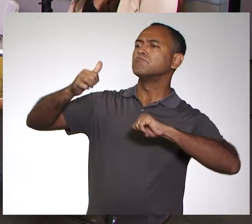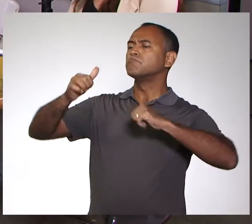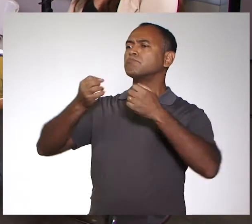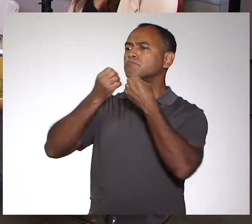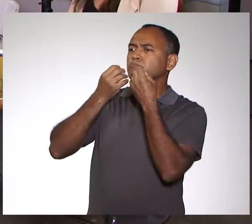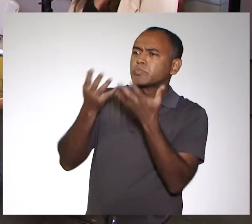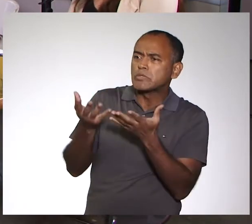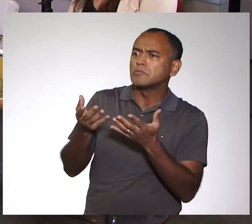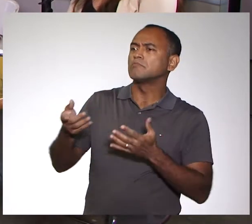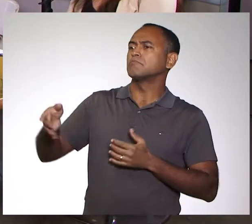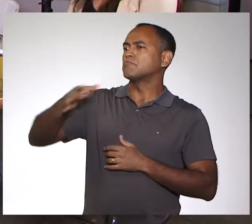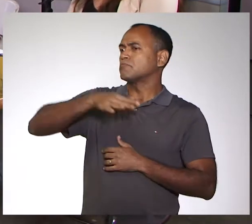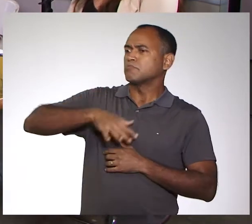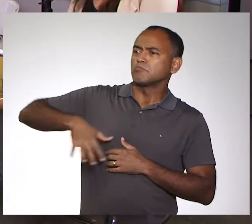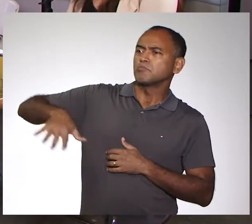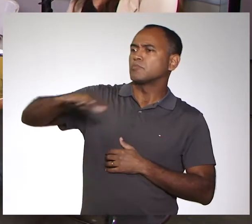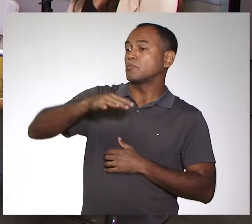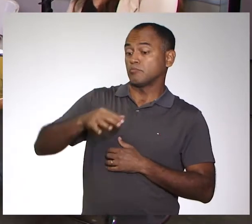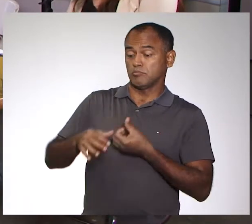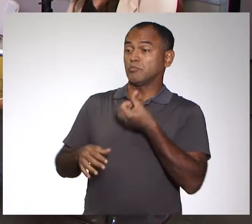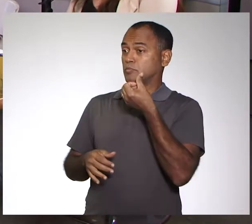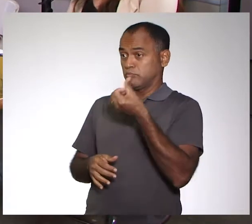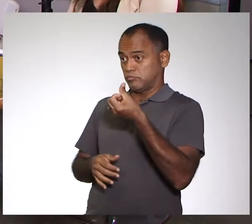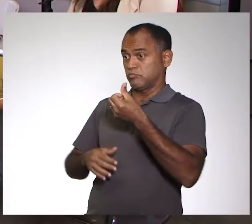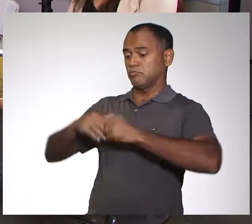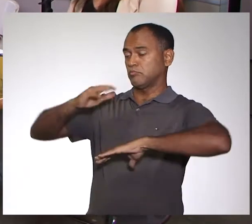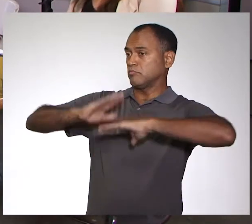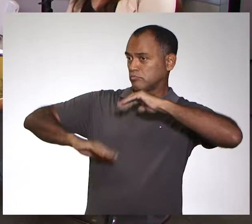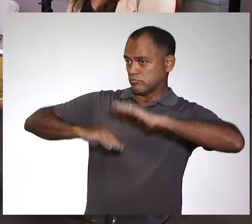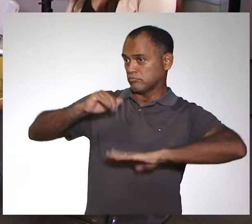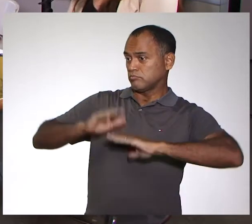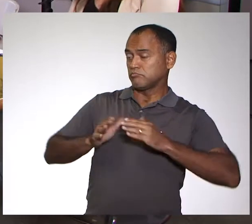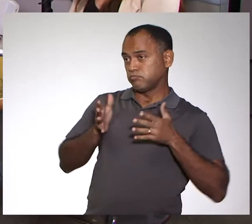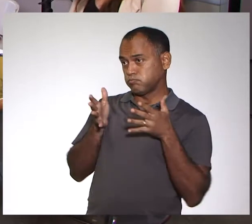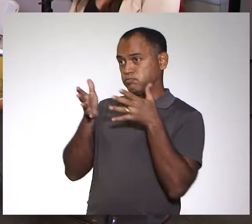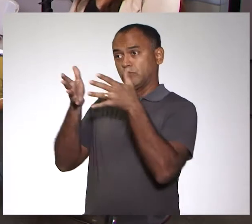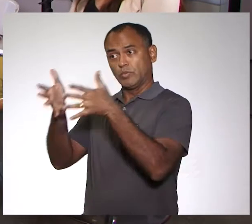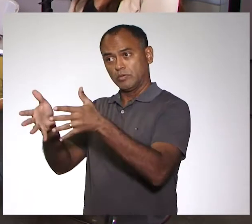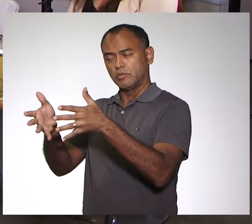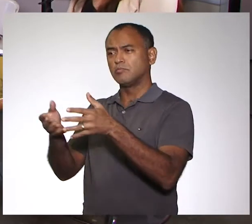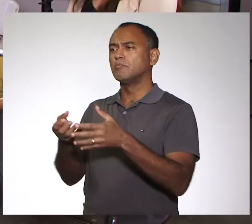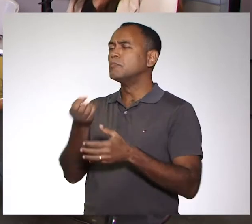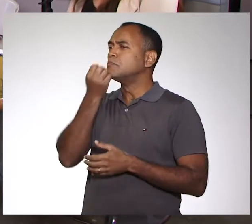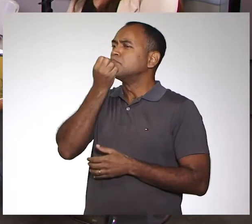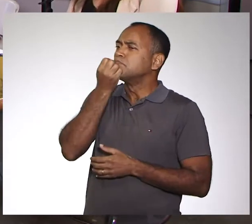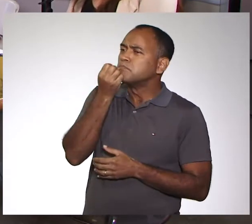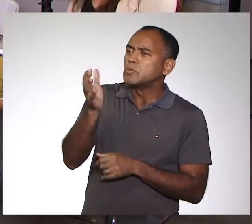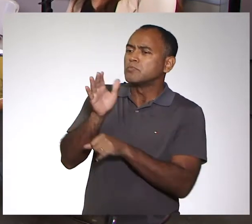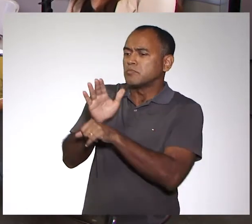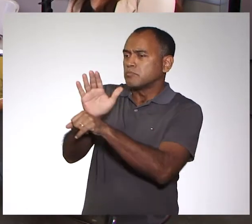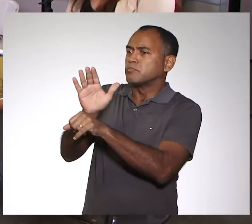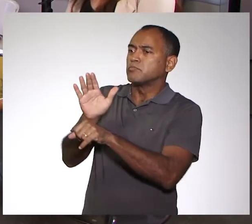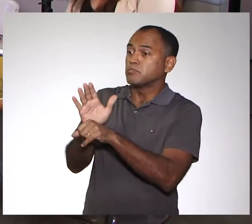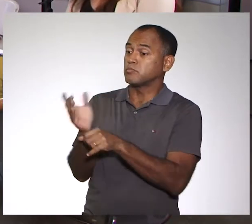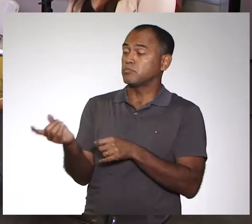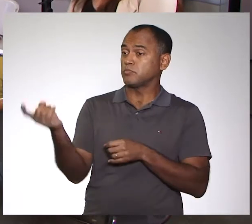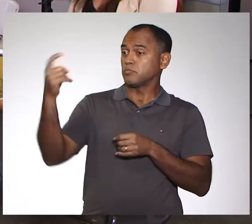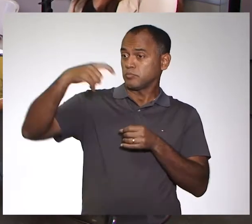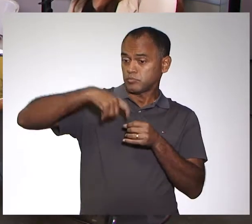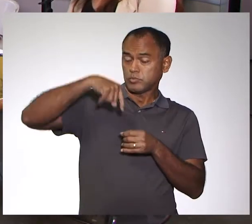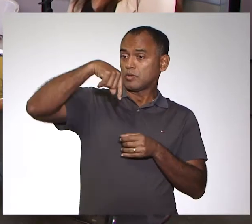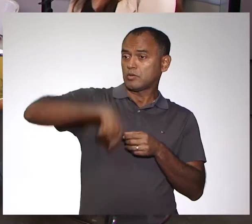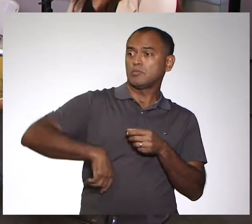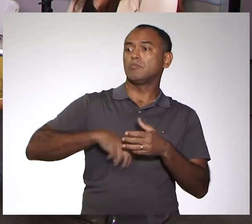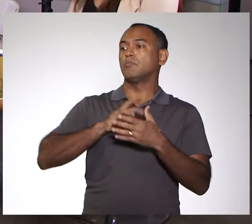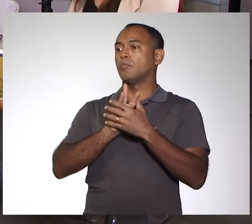dos benefícios que essa formação... Foram seis profissionais que foram fazer essa formação lá. Então, quais os benefícios que essa formação